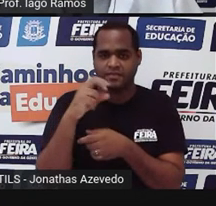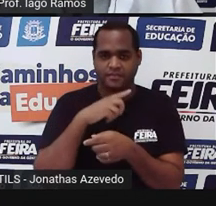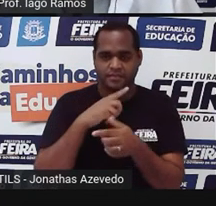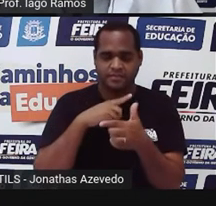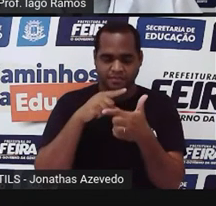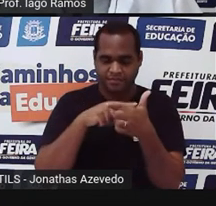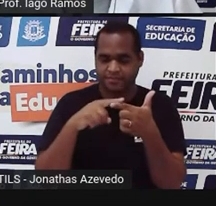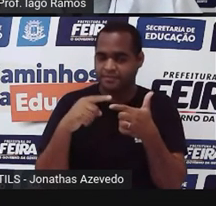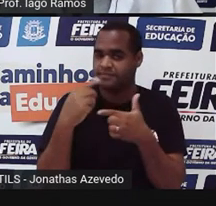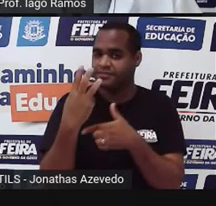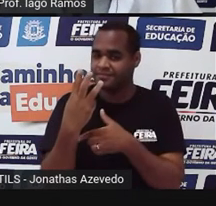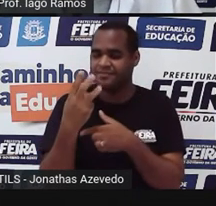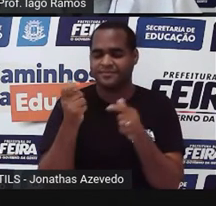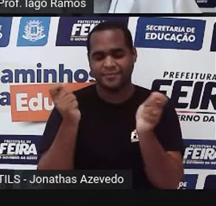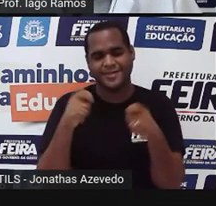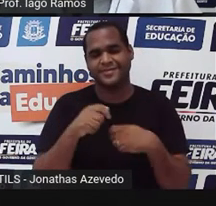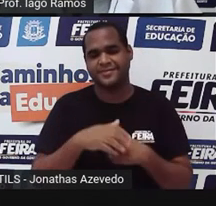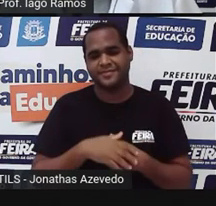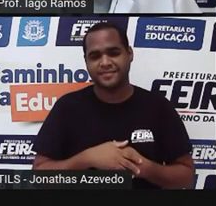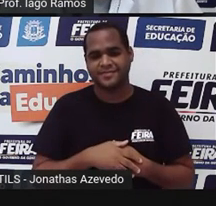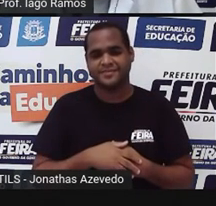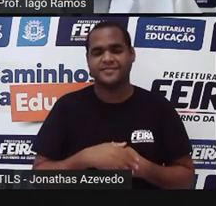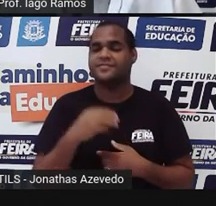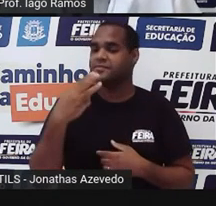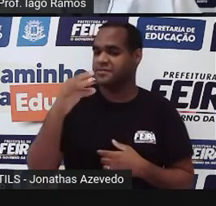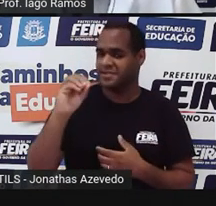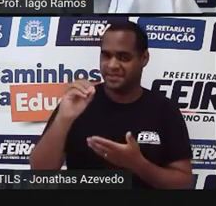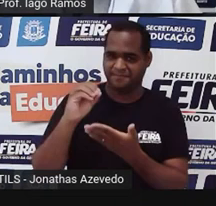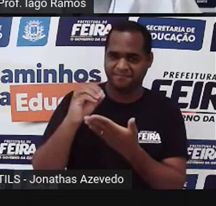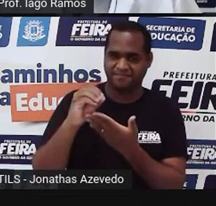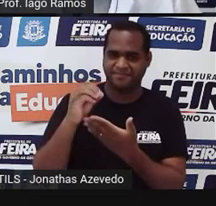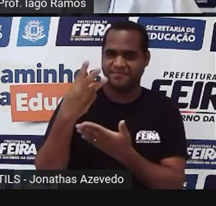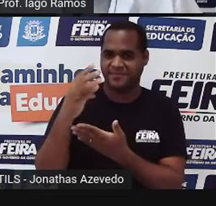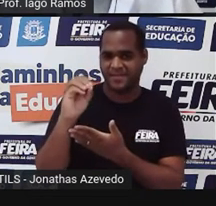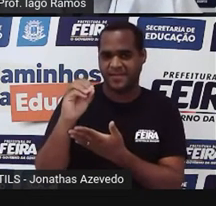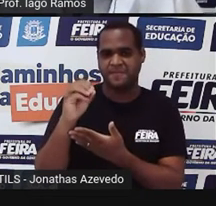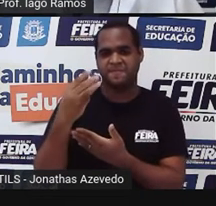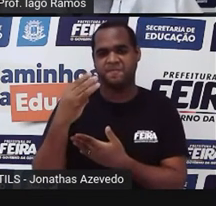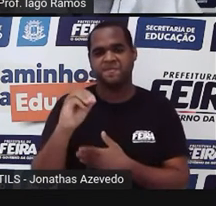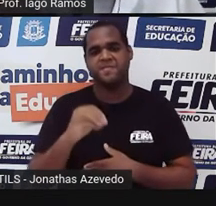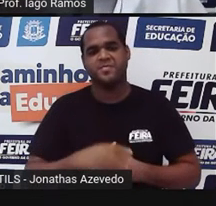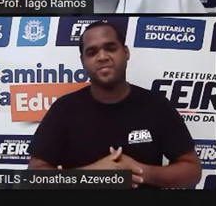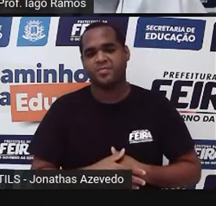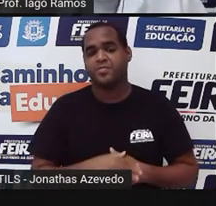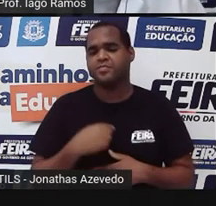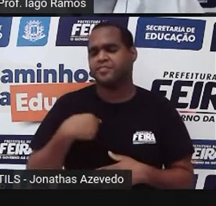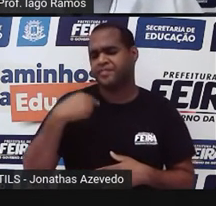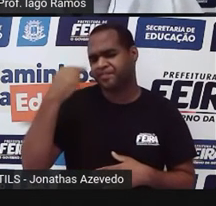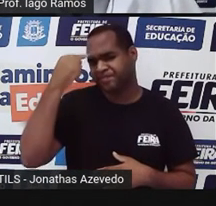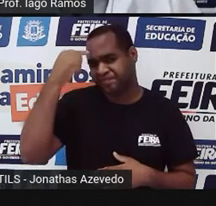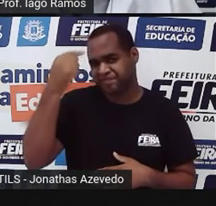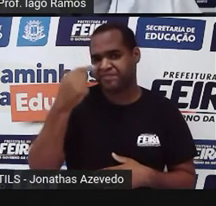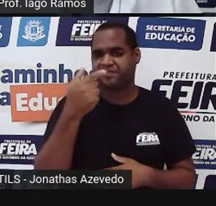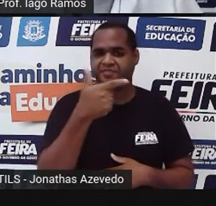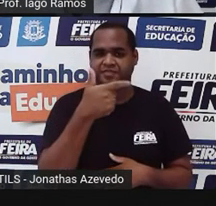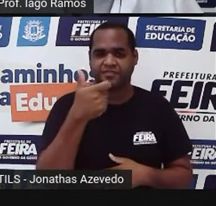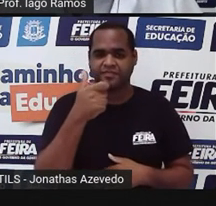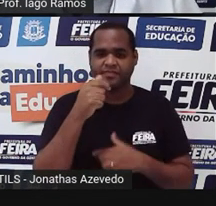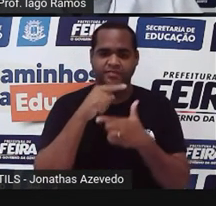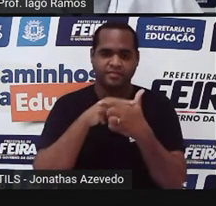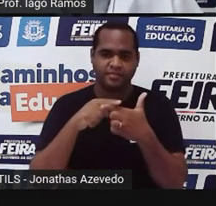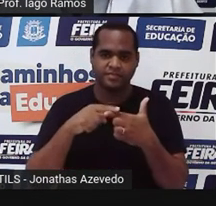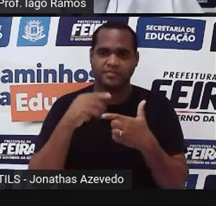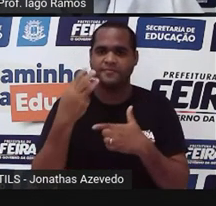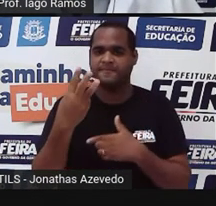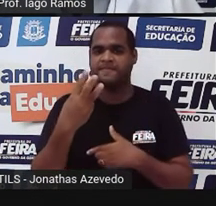dividido por 3. Aliás, dividido por 30, né? Agora a gente vai fazer por 30. Eu penso assim, eu penso 21 dividido por 3.